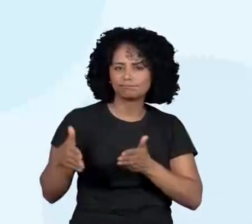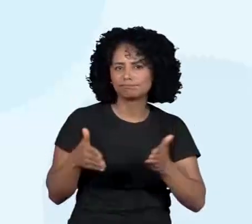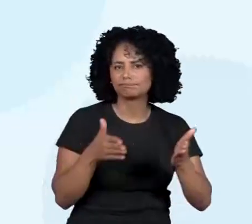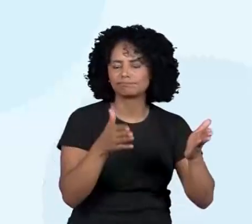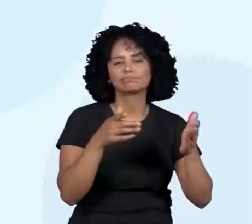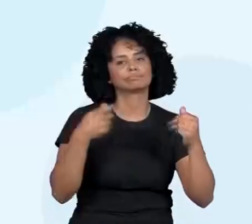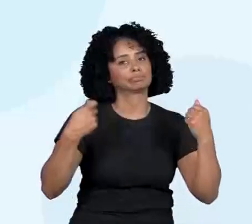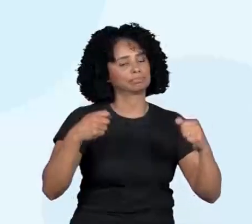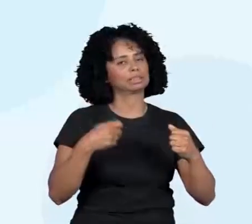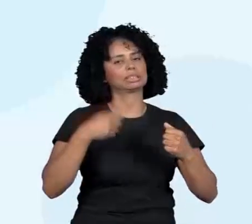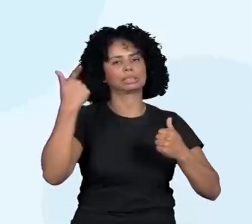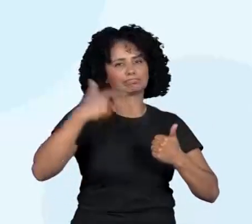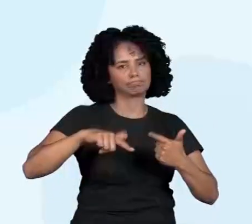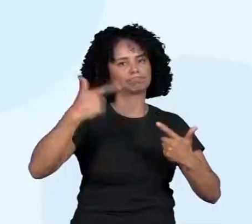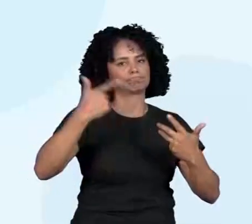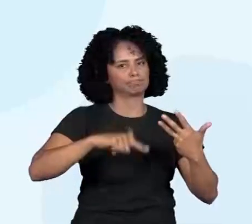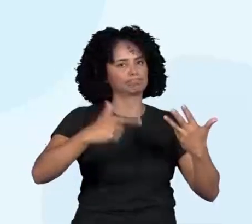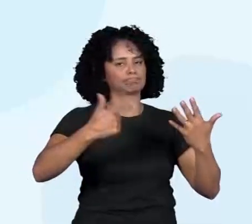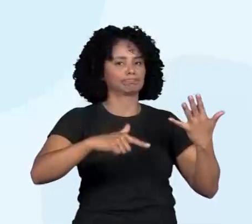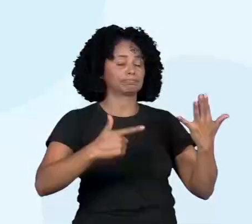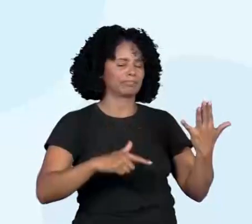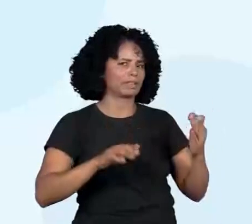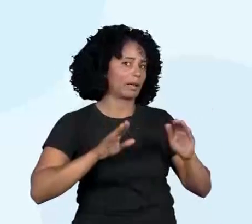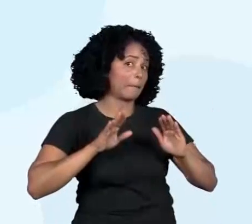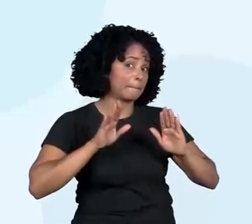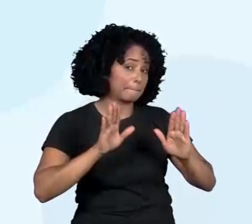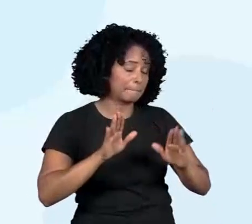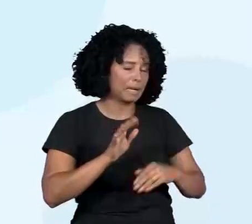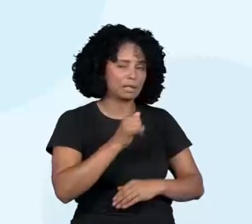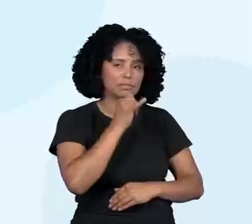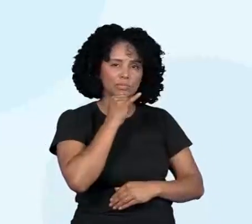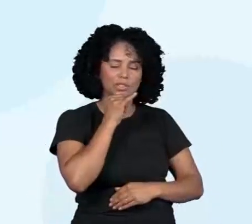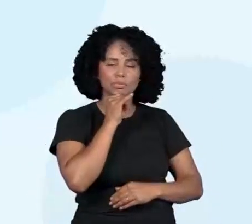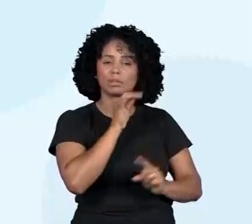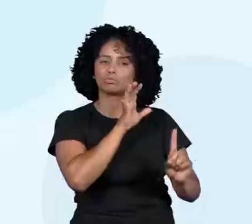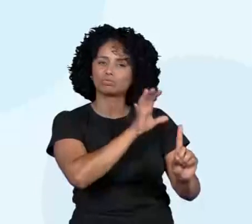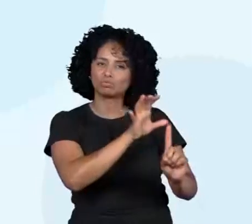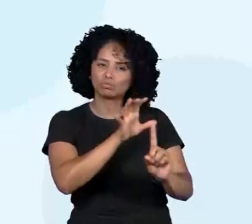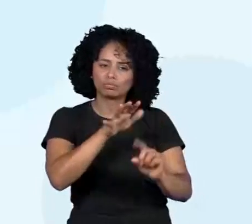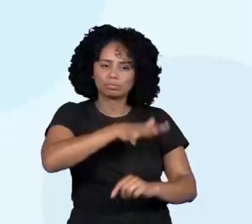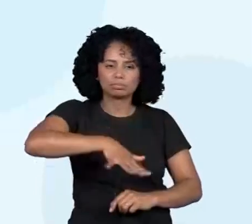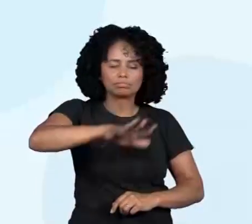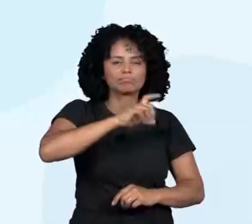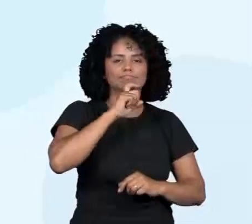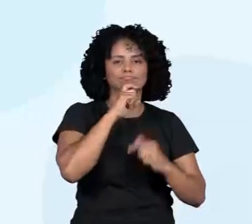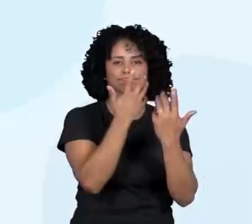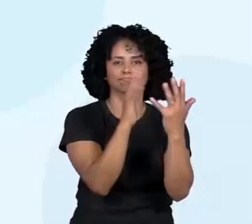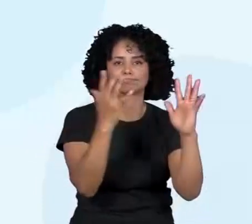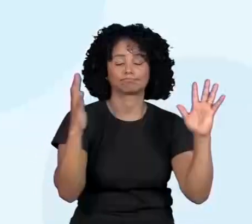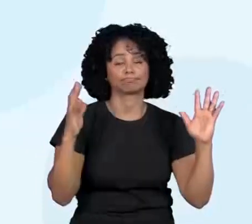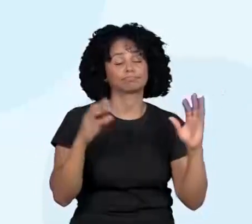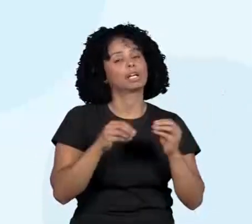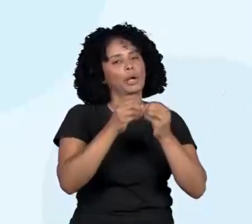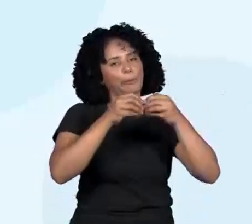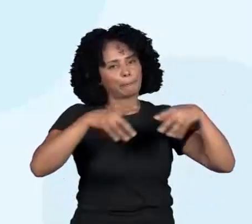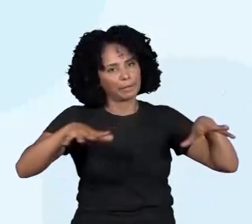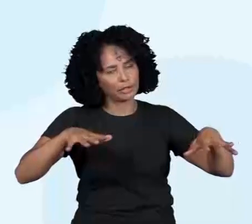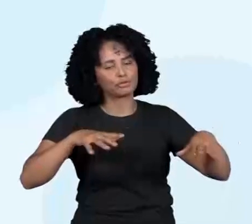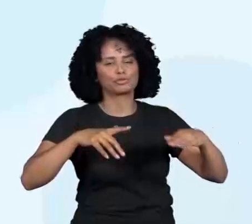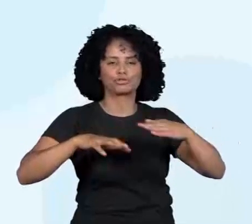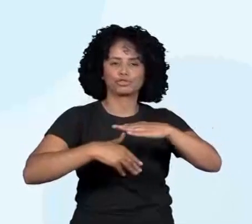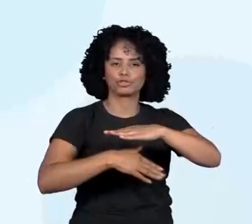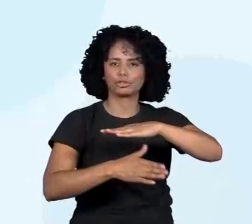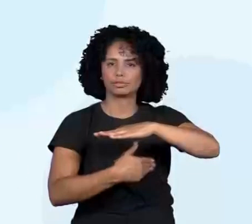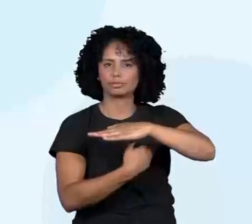que calculamos esse tempo. Alguns impactos ambientais prejudicam a fauna e a flora da área lagada